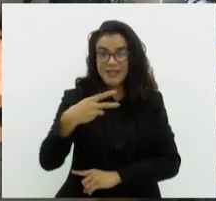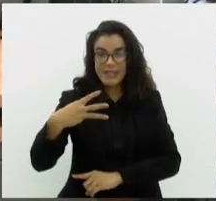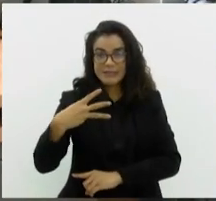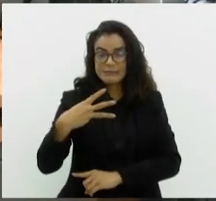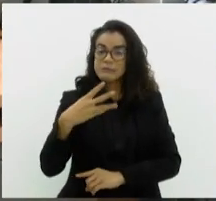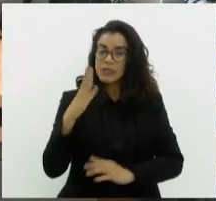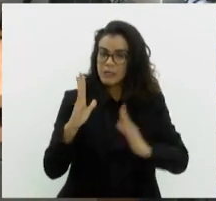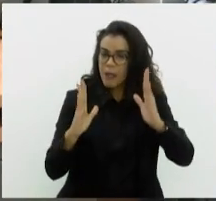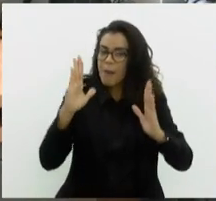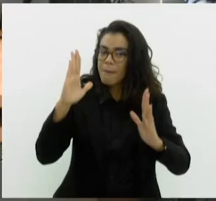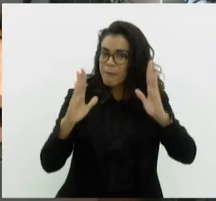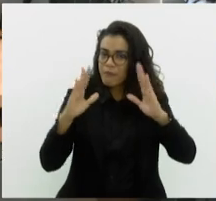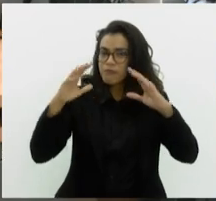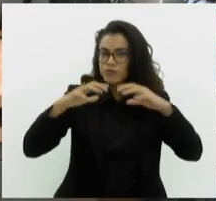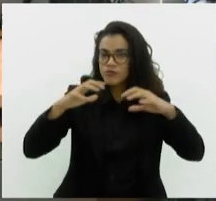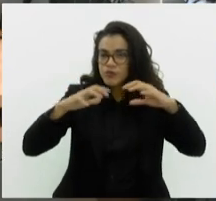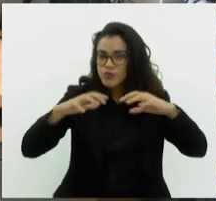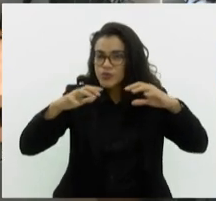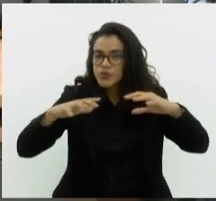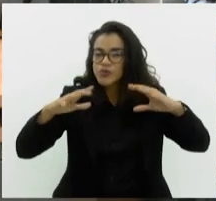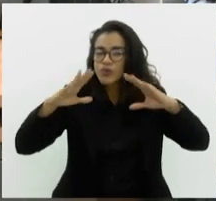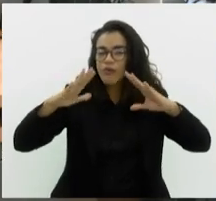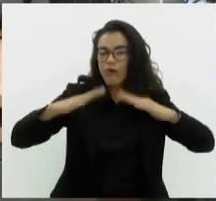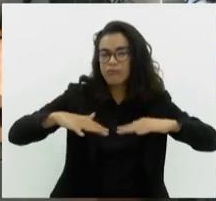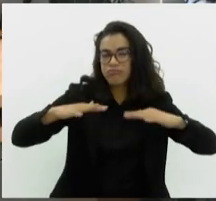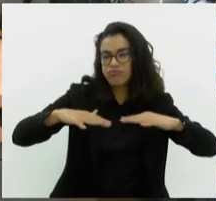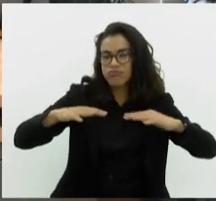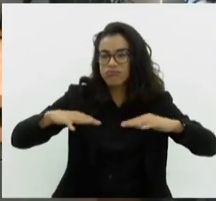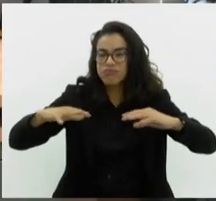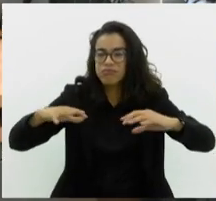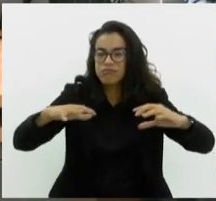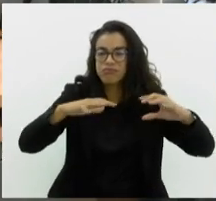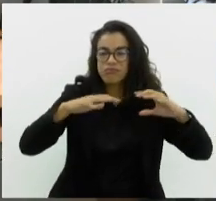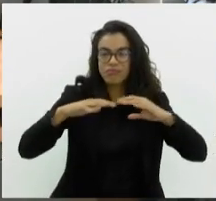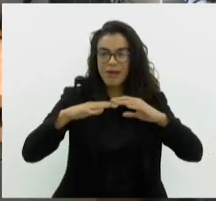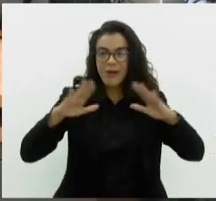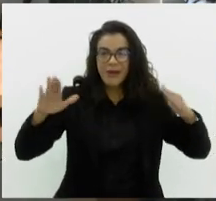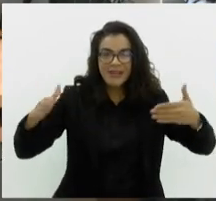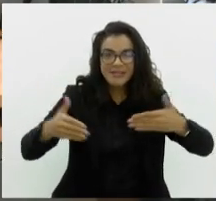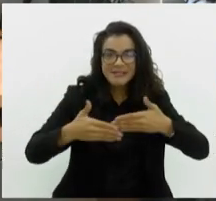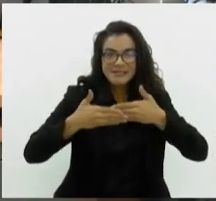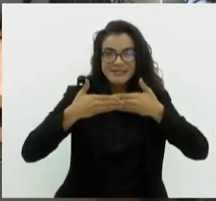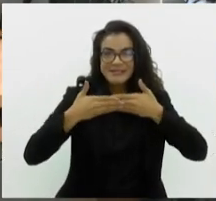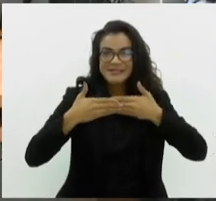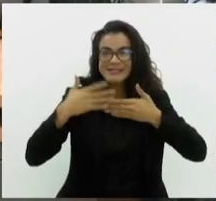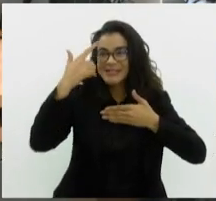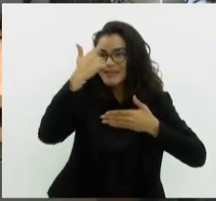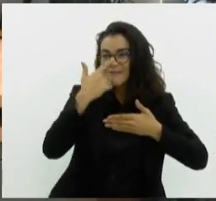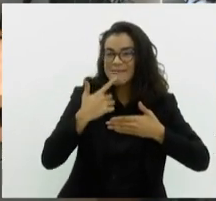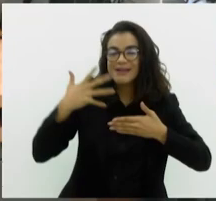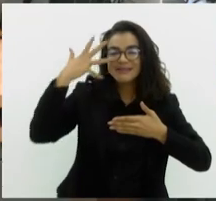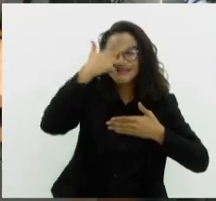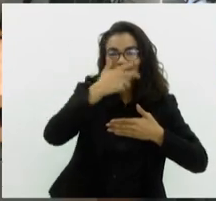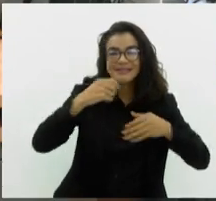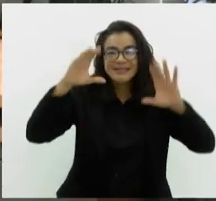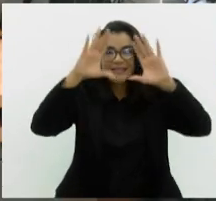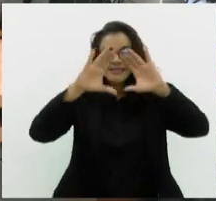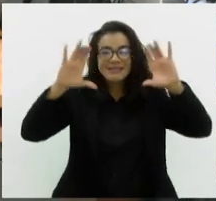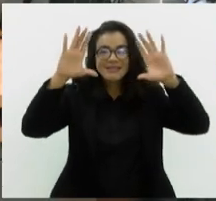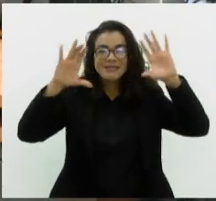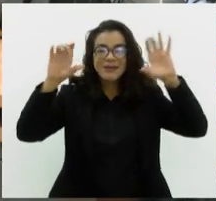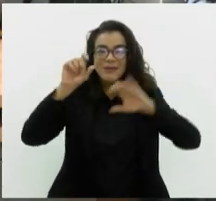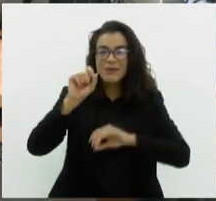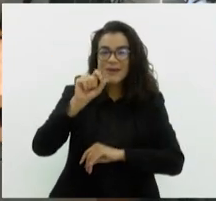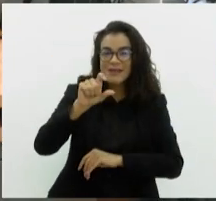também a previsão de chuvas esparsas no final da tarde. A gente encerra com essas imagens lindas aí, céu azul do Rio de Janeiro.